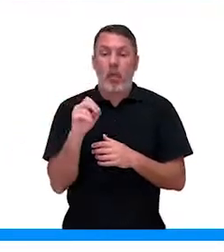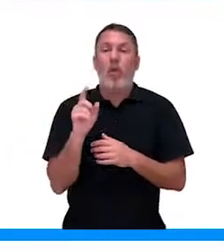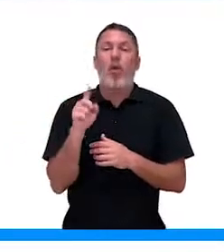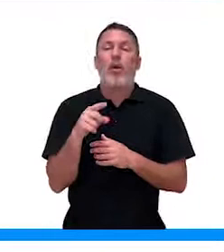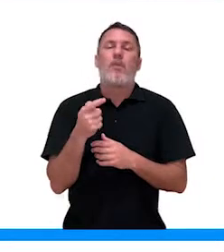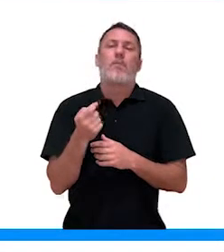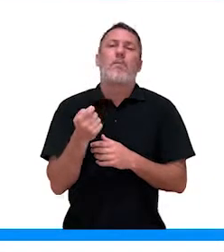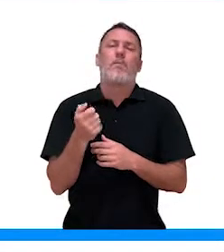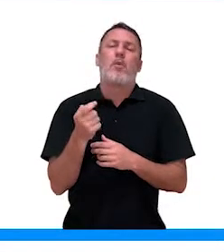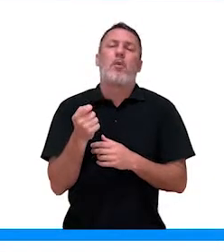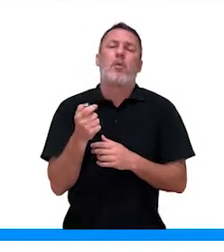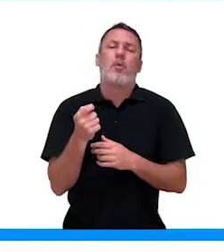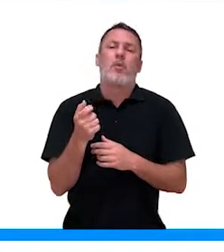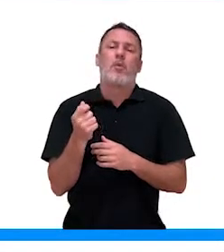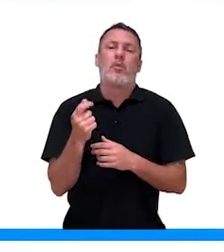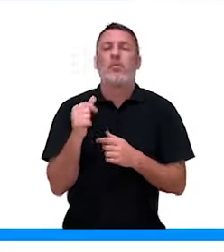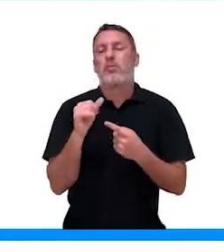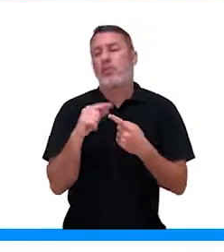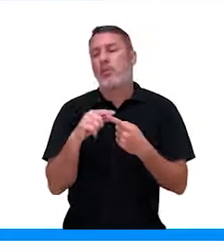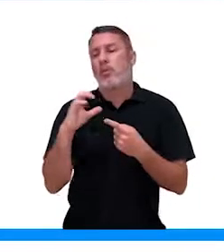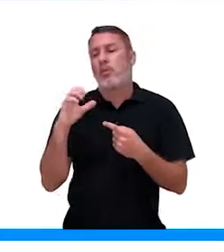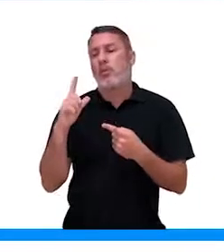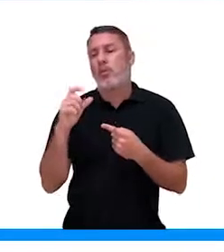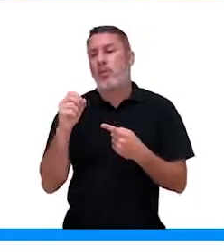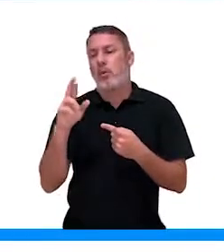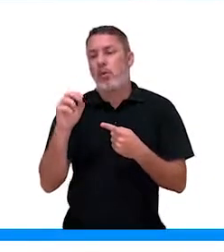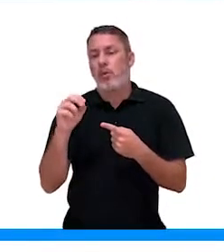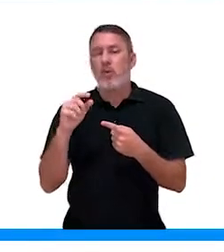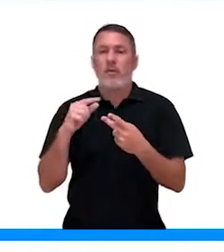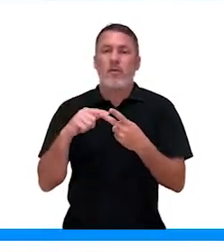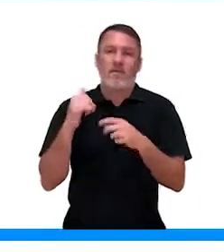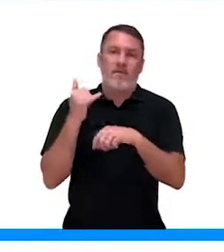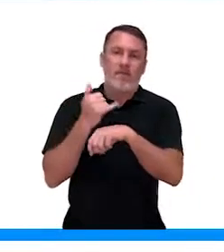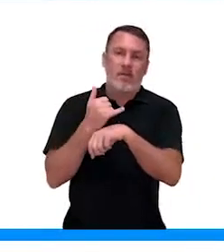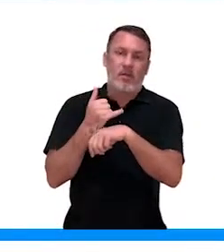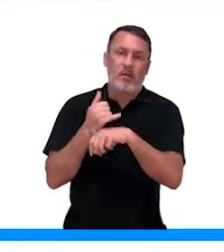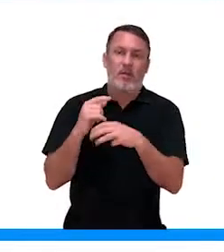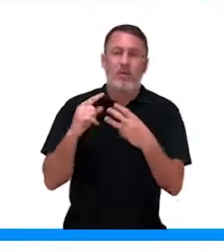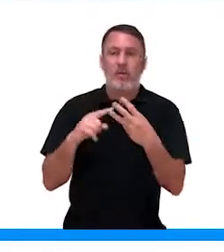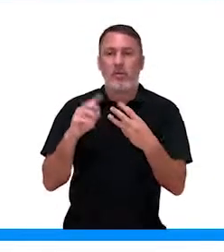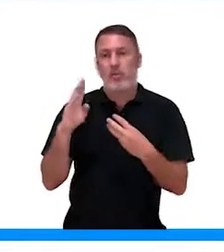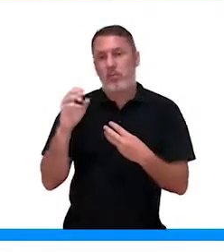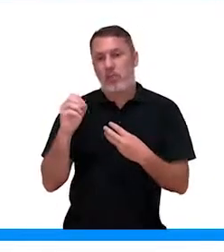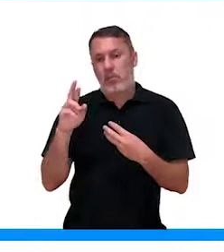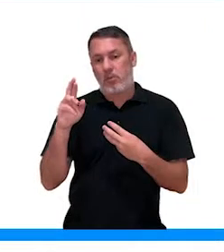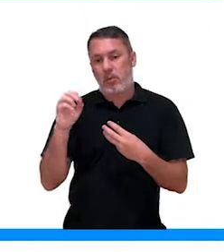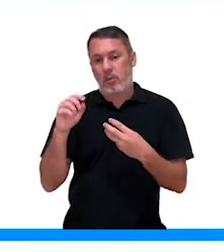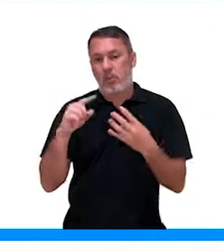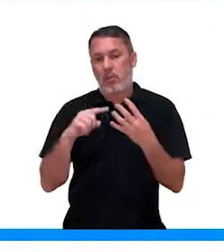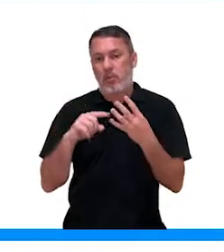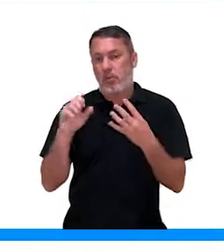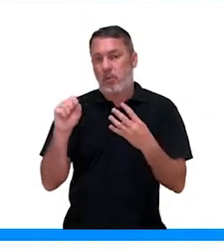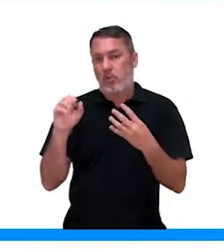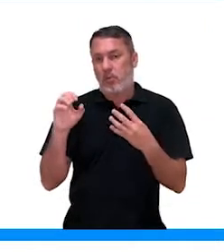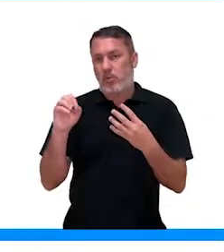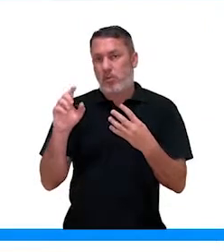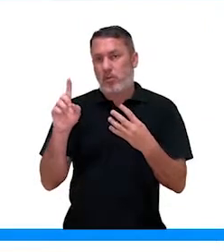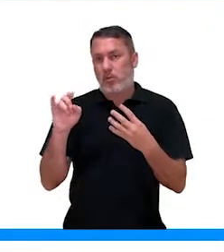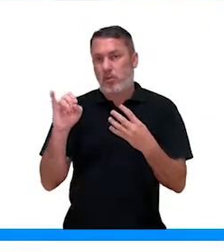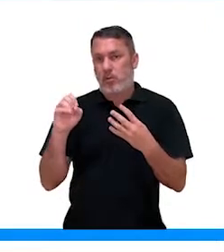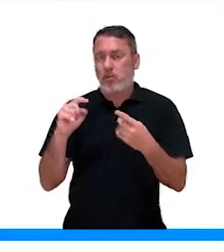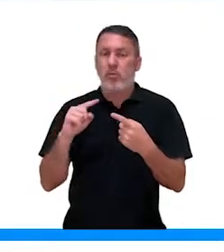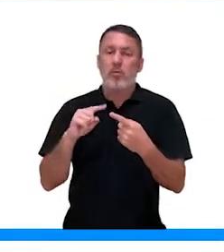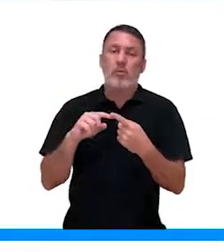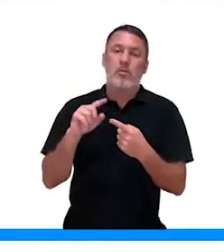aqueles que elas precisam em menor quantidade, é o cloro, o ferro, o boro, o manganês, o sódio,